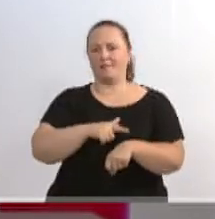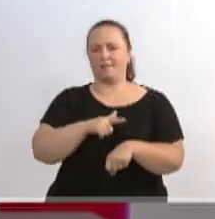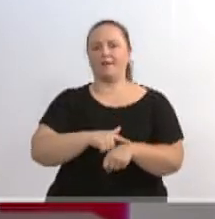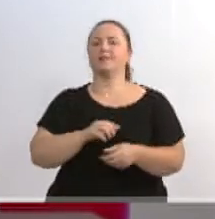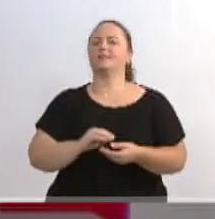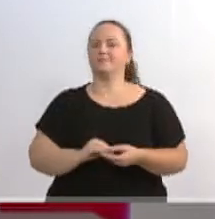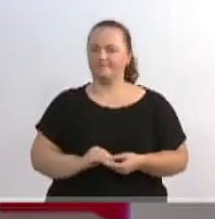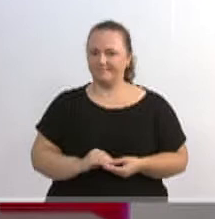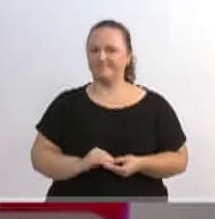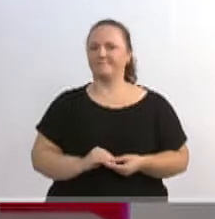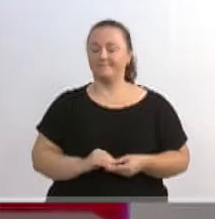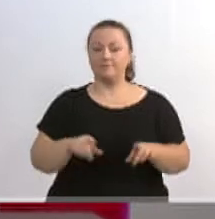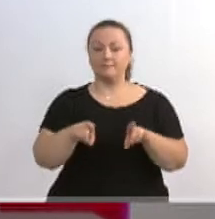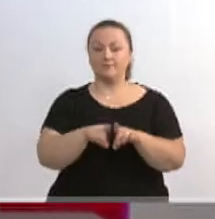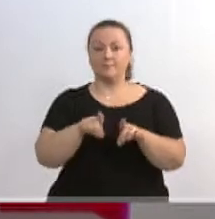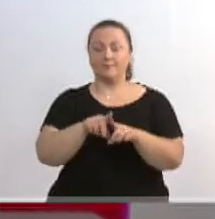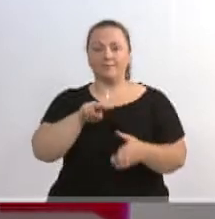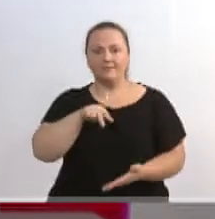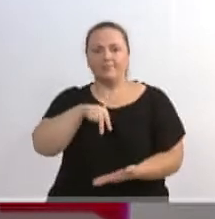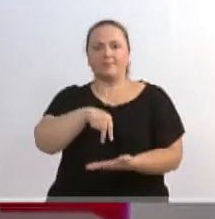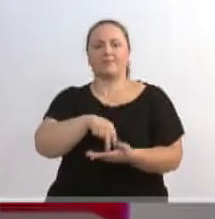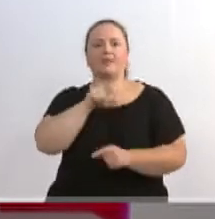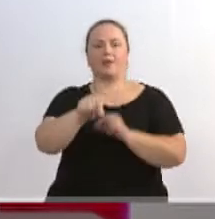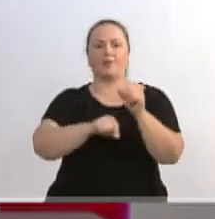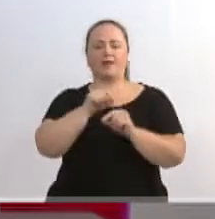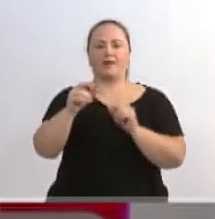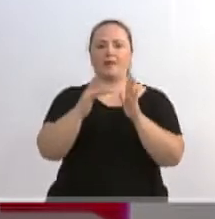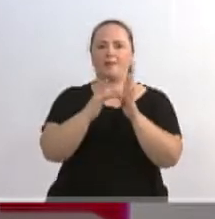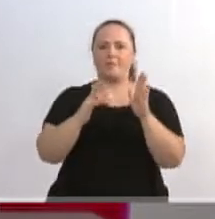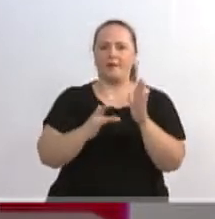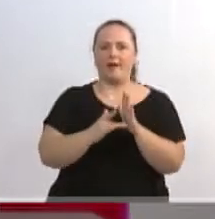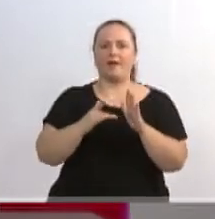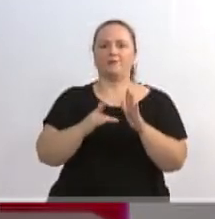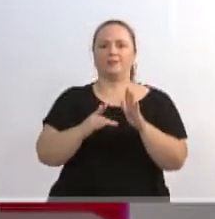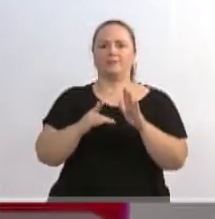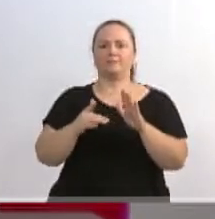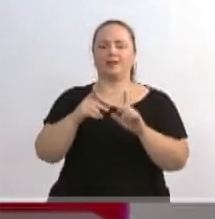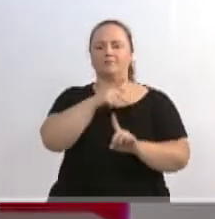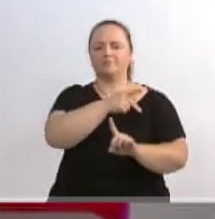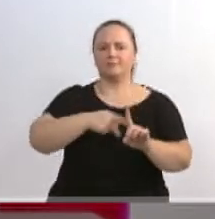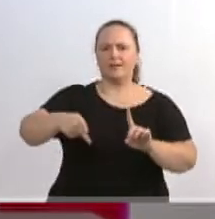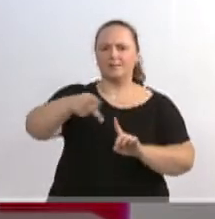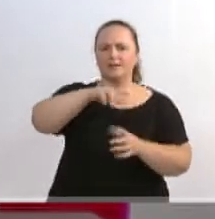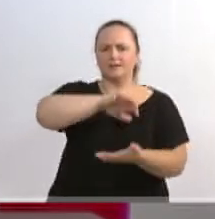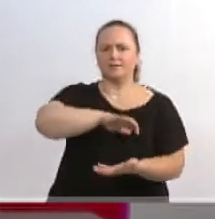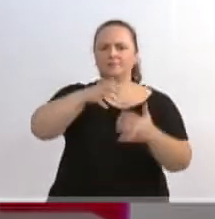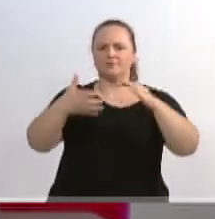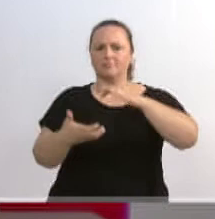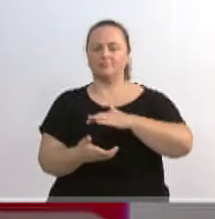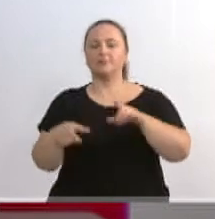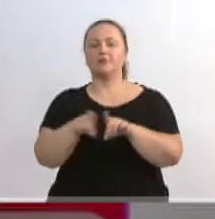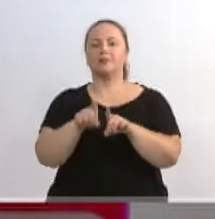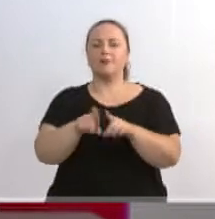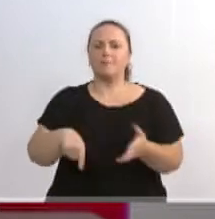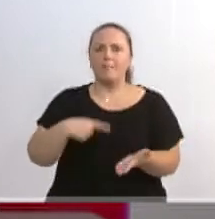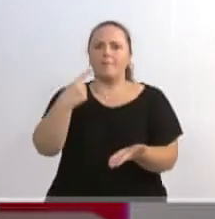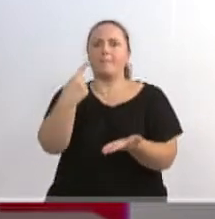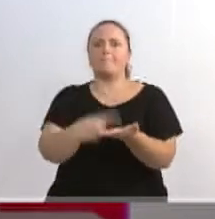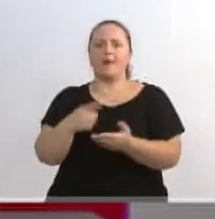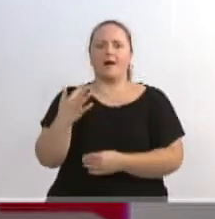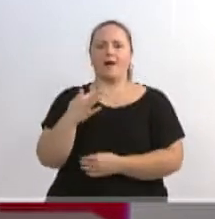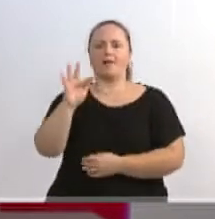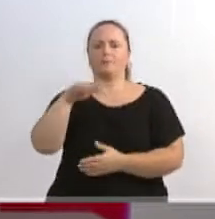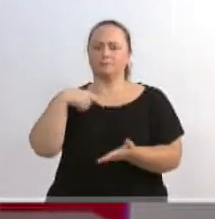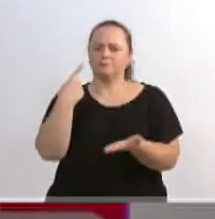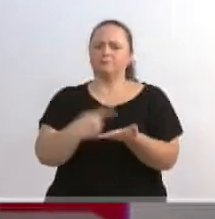sobretudo, e que eu faço o meu apelo, colocarmos na pauta a reforma política no Congresso Nacional e colocarmos o Pacto Federativo. Porque é o momento ideal,